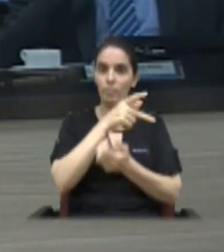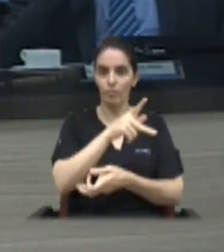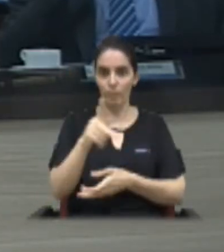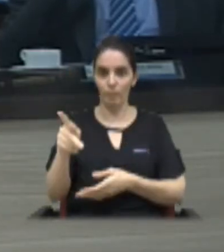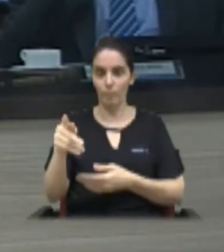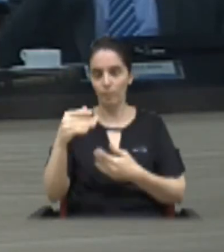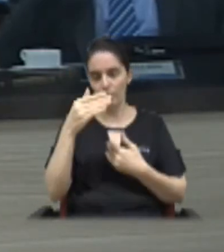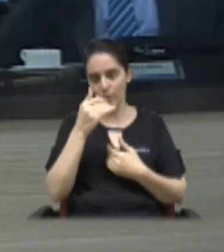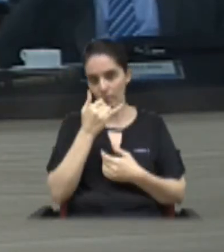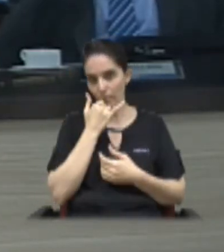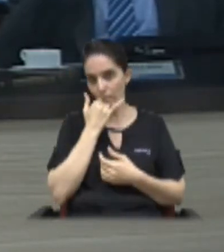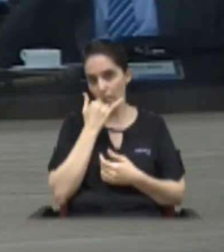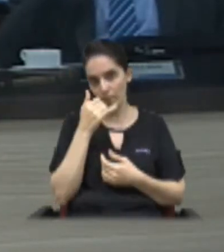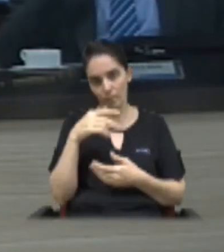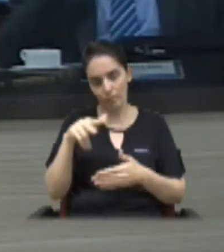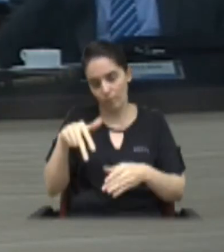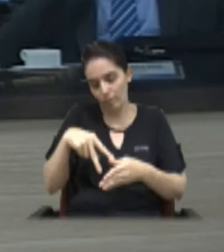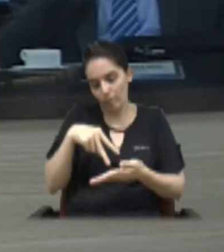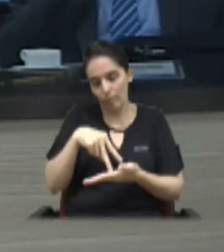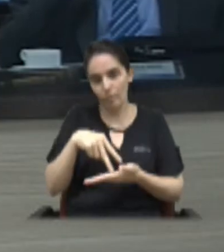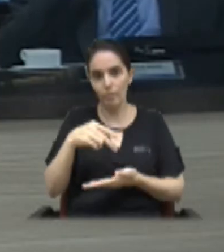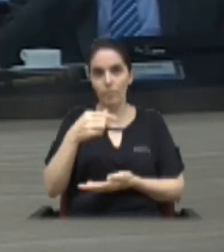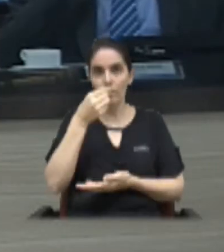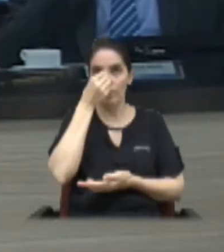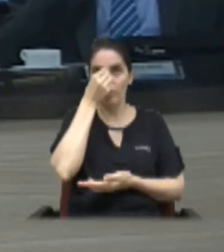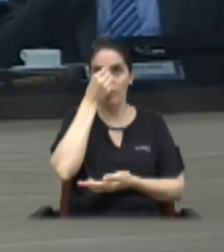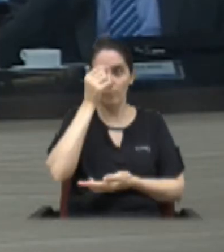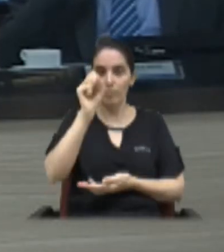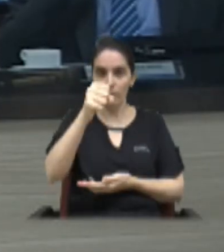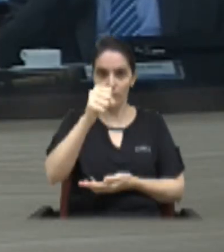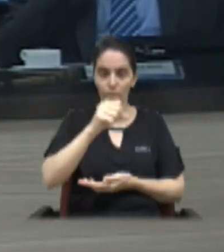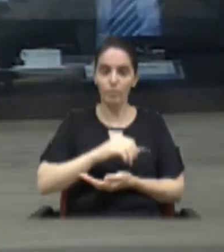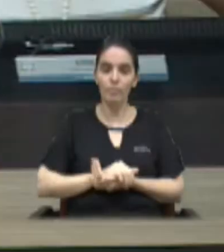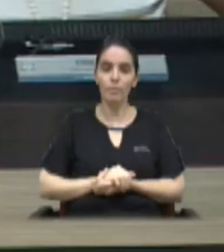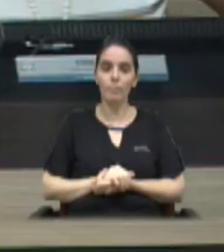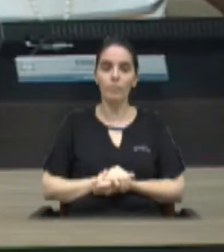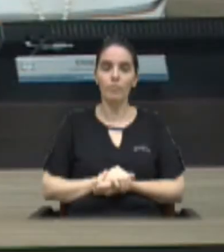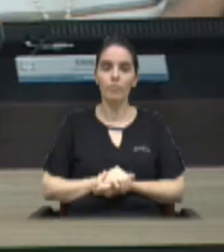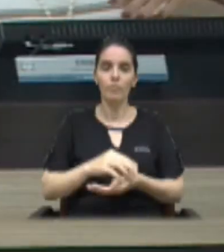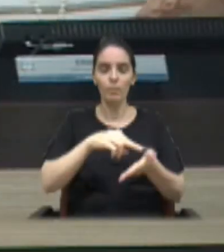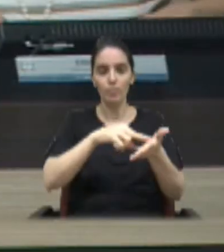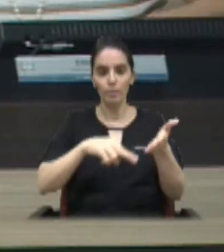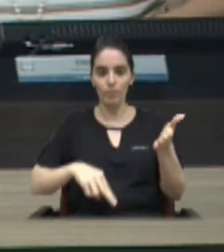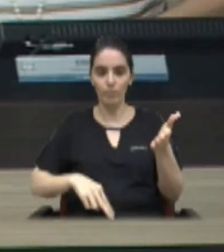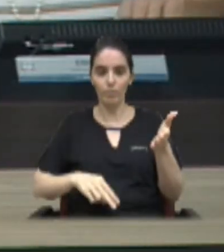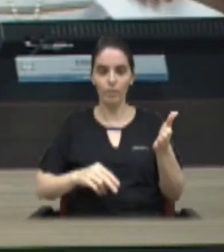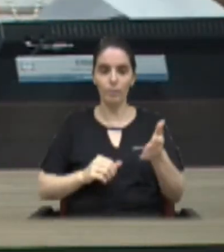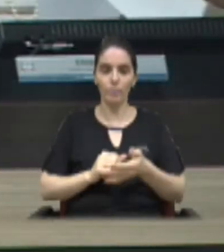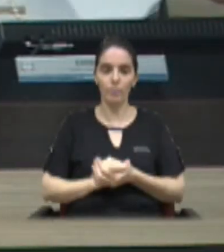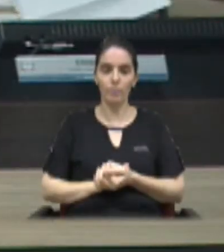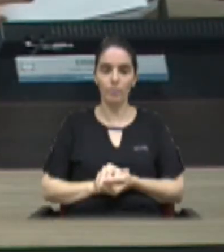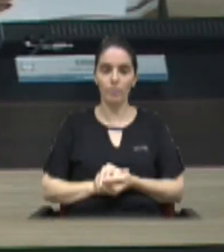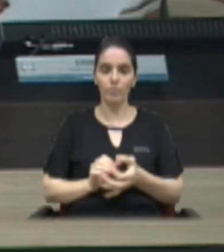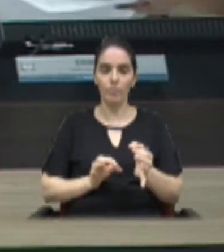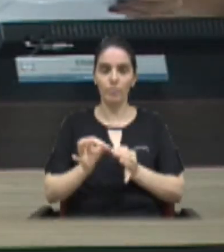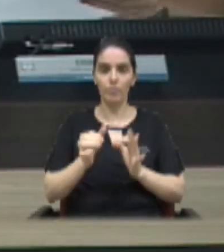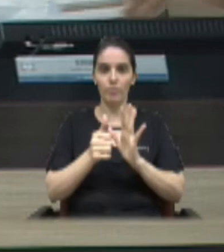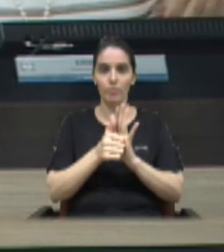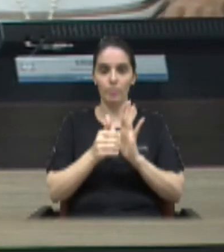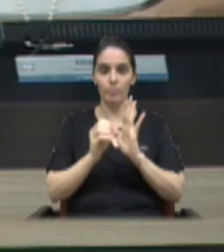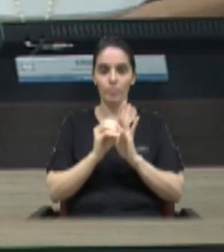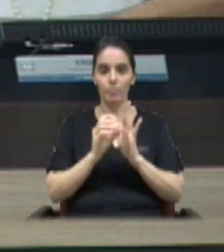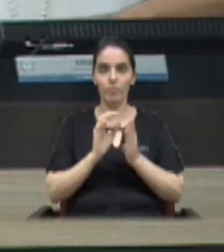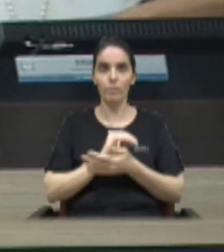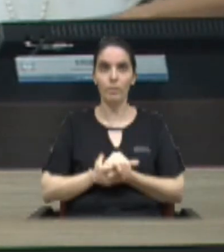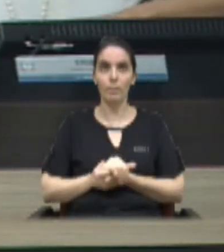de freitas sim a leitura do projeto número 10 eu